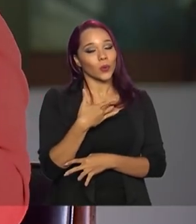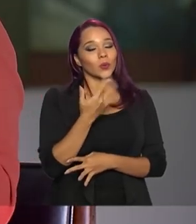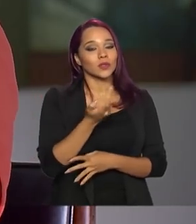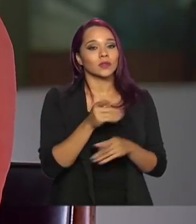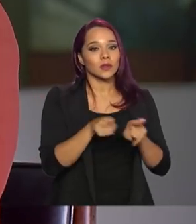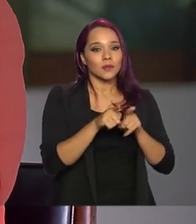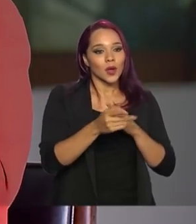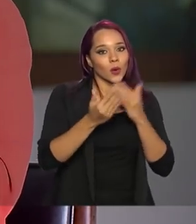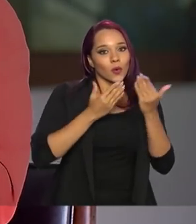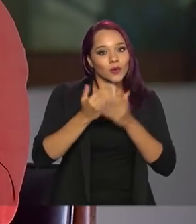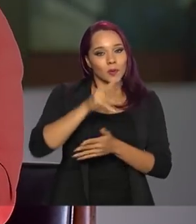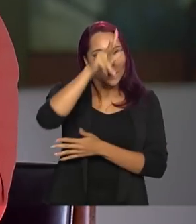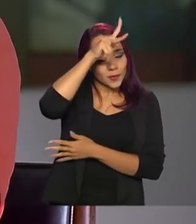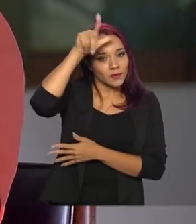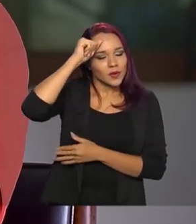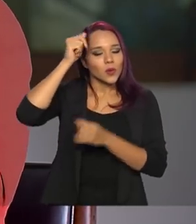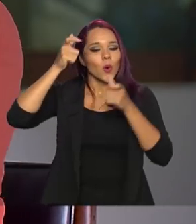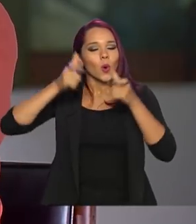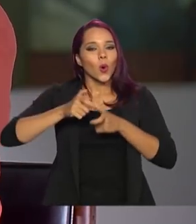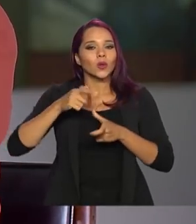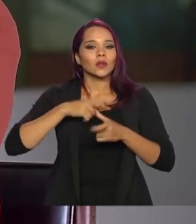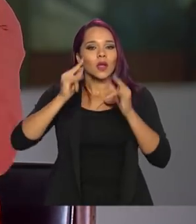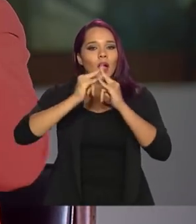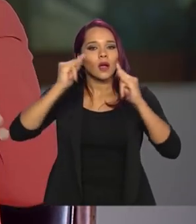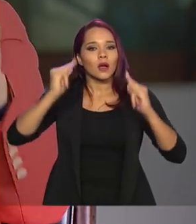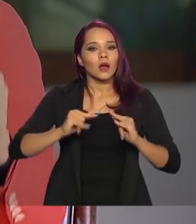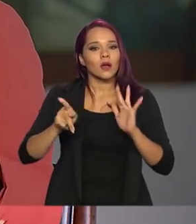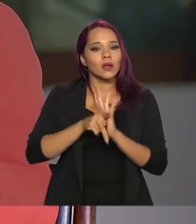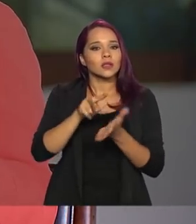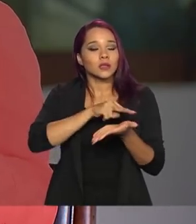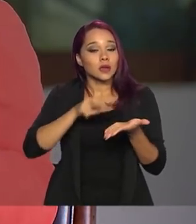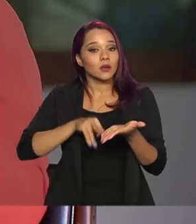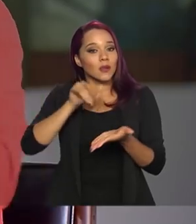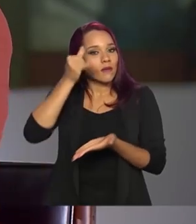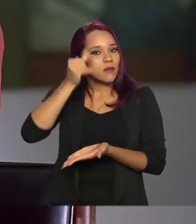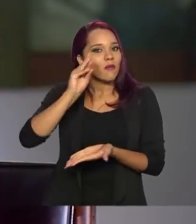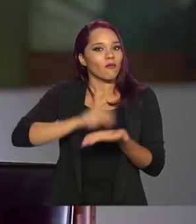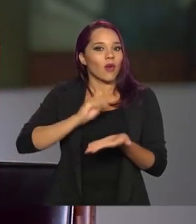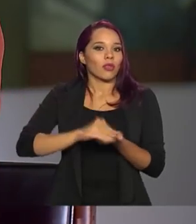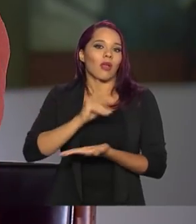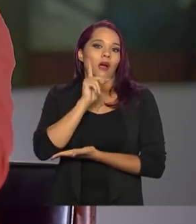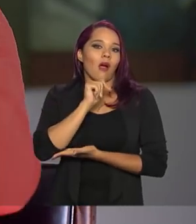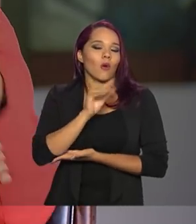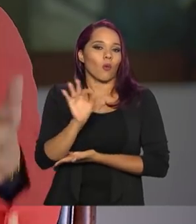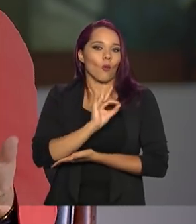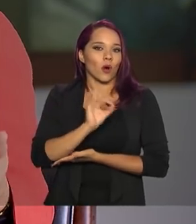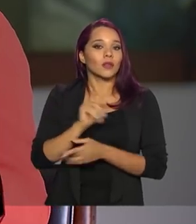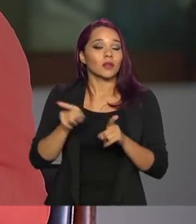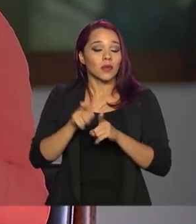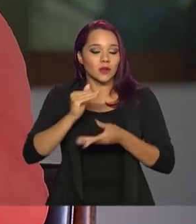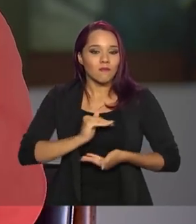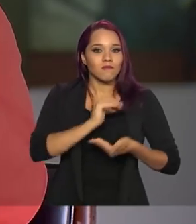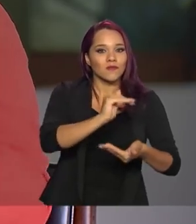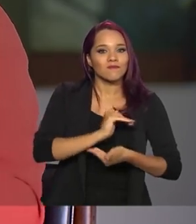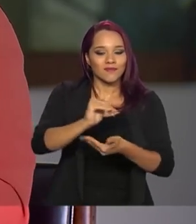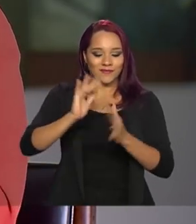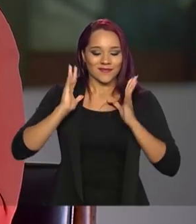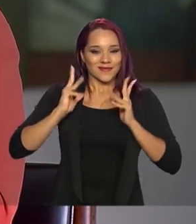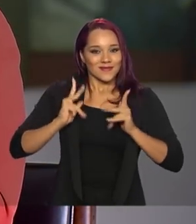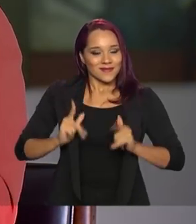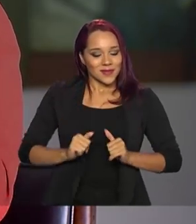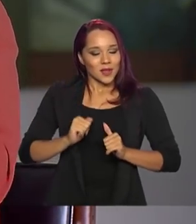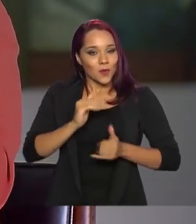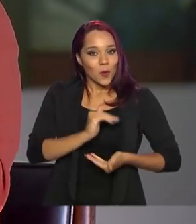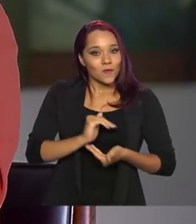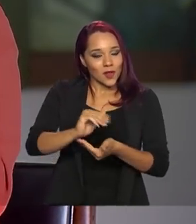conversando com os prefeitos aonde tem acampamento para não faltar água e já começar a mandar kits de higiene para os